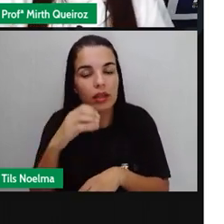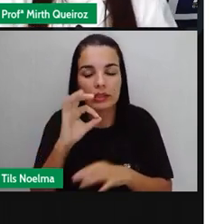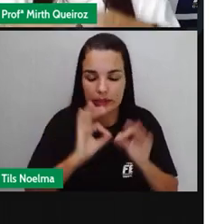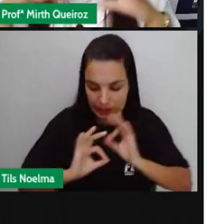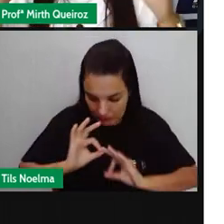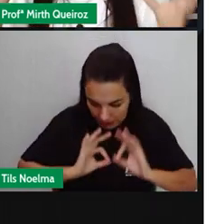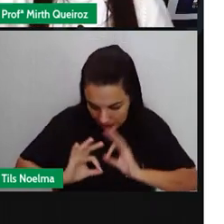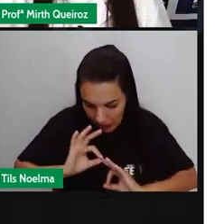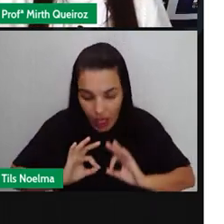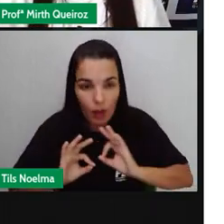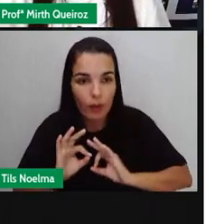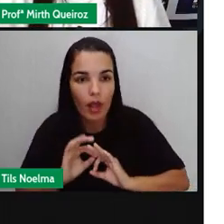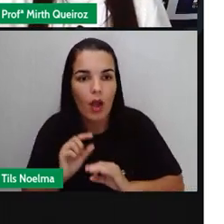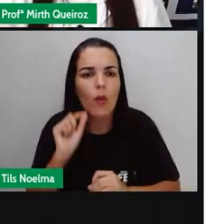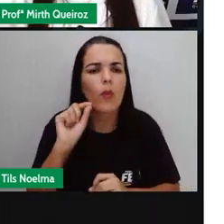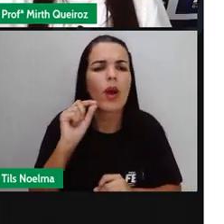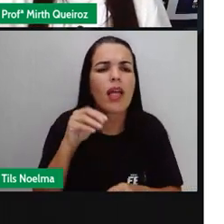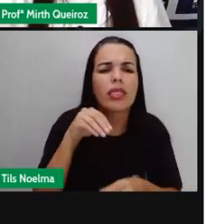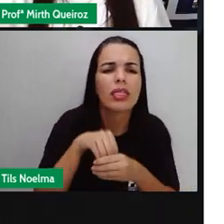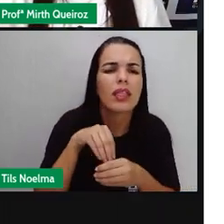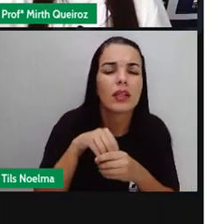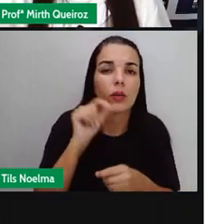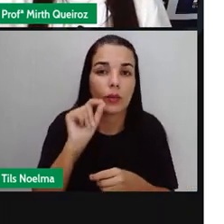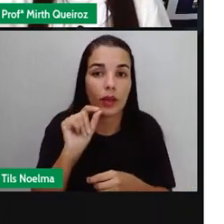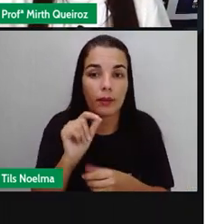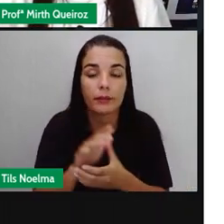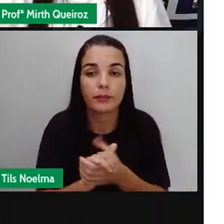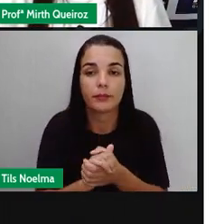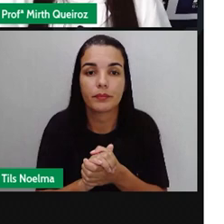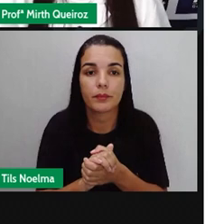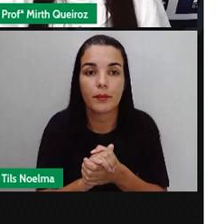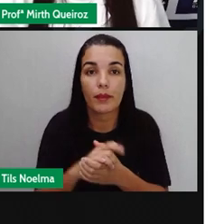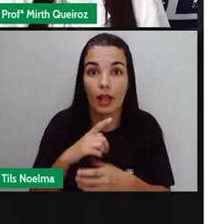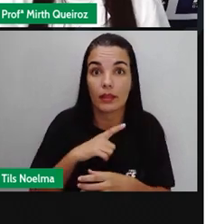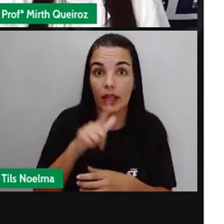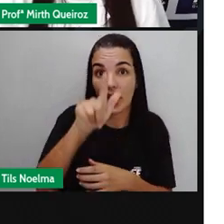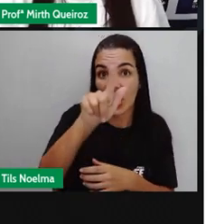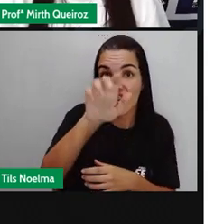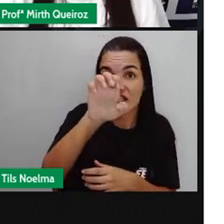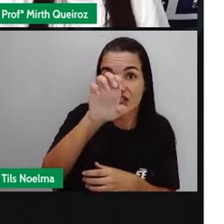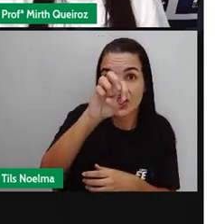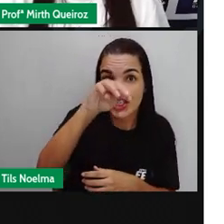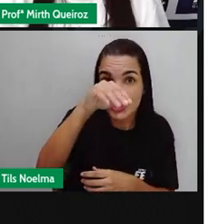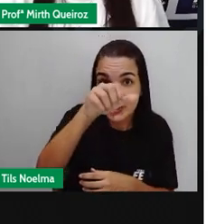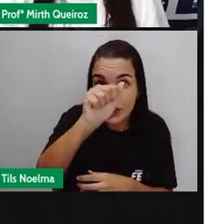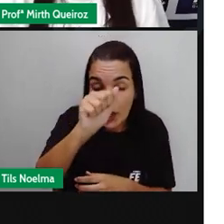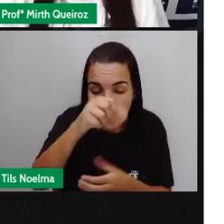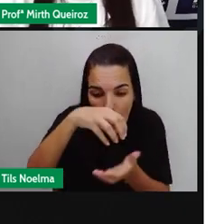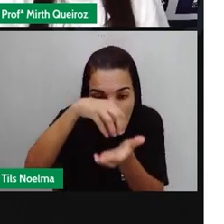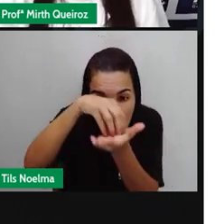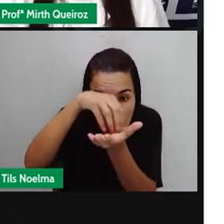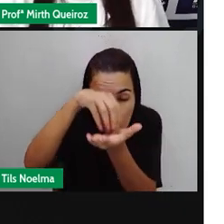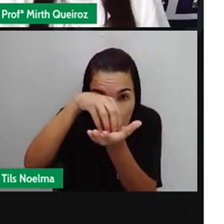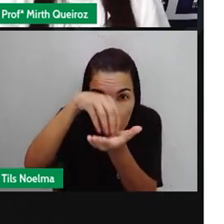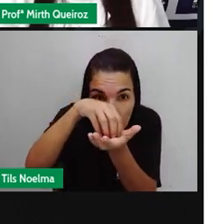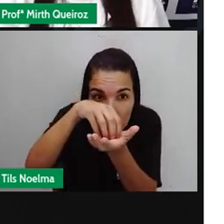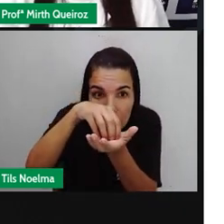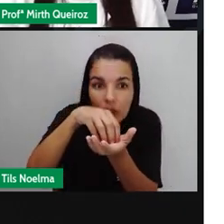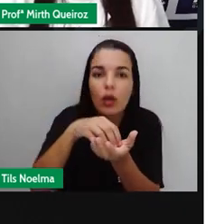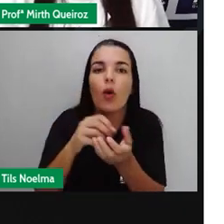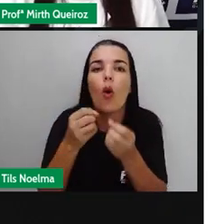que constitui ali o ovo? Nós temos a gema. A gema seria o núcleo, certo?